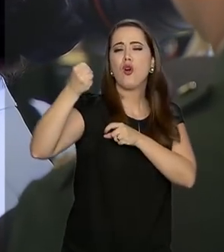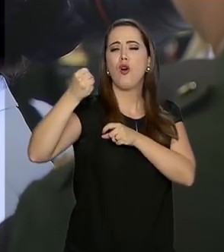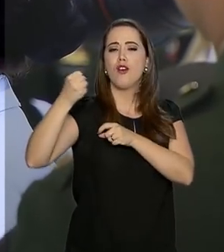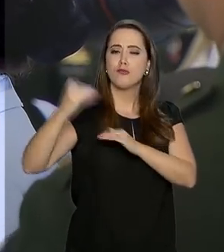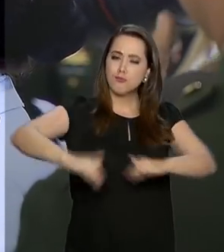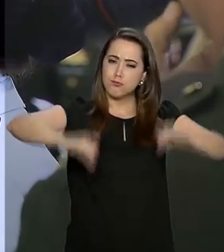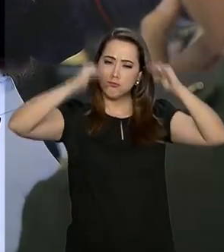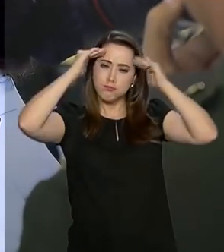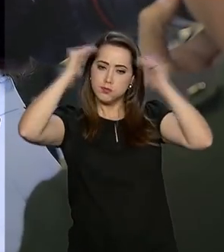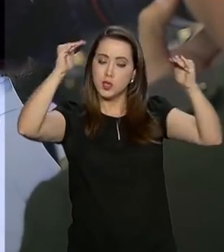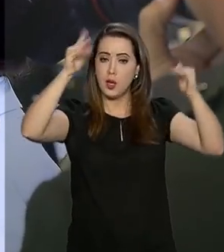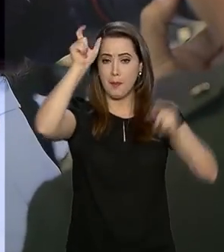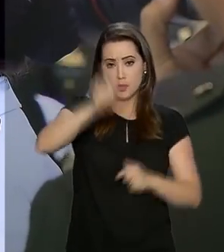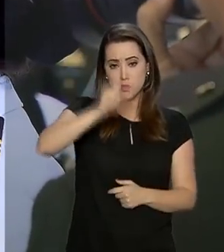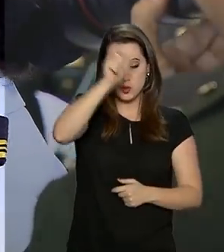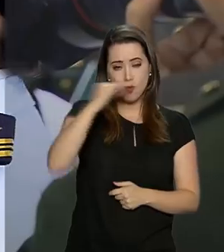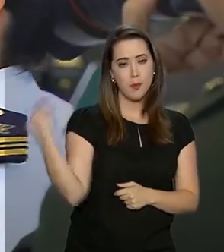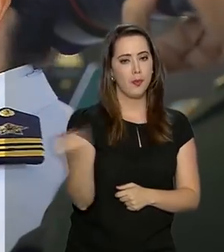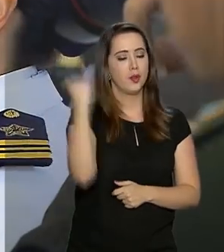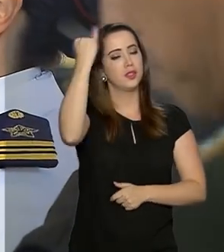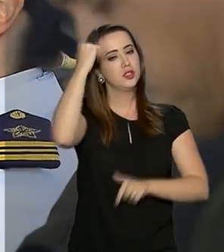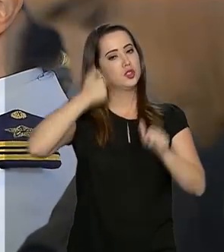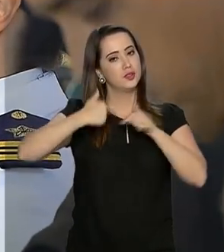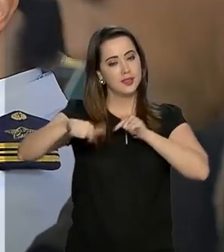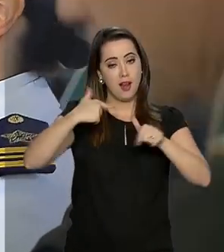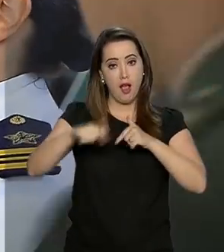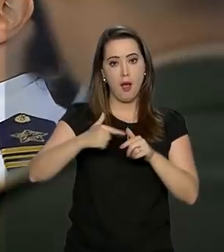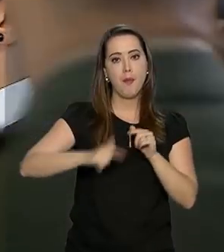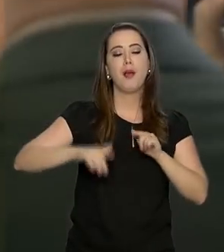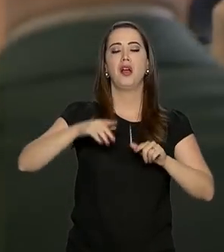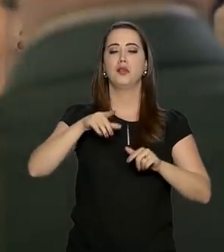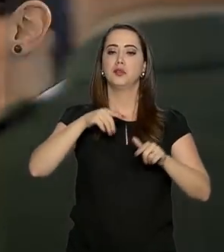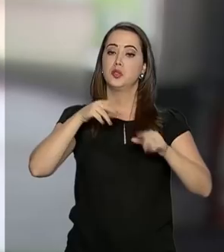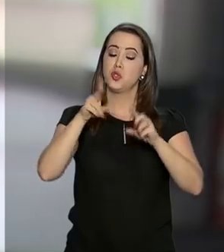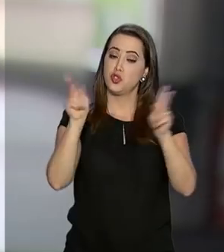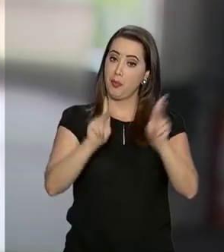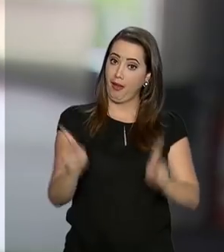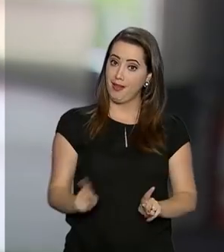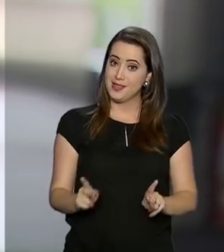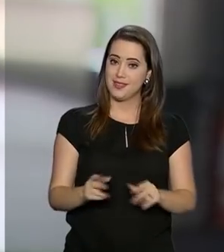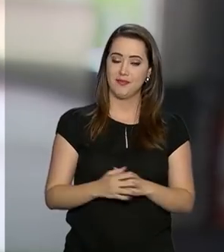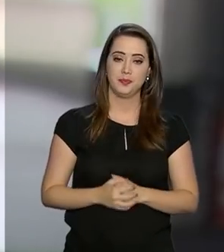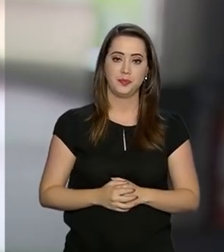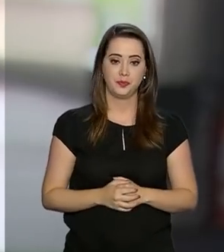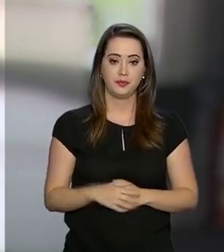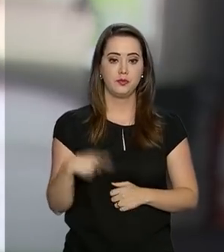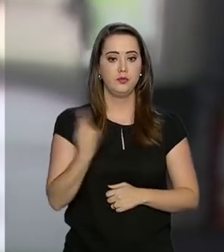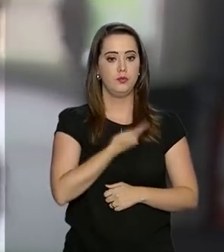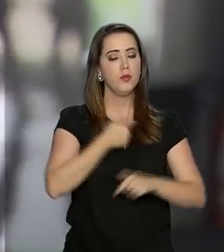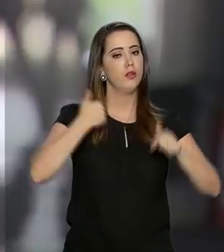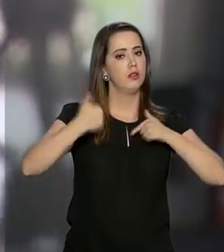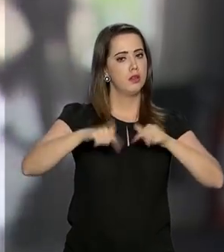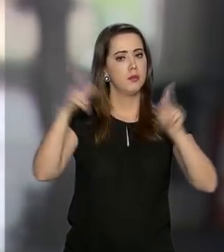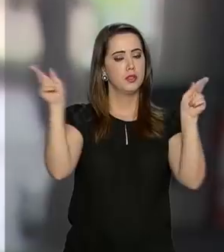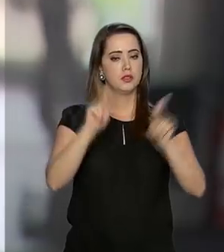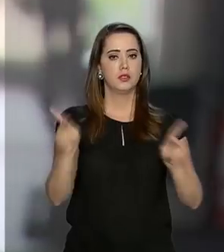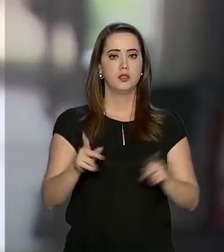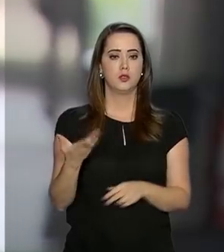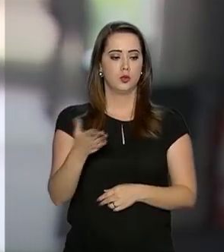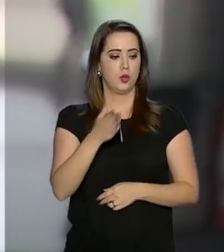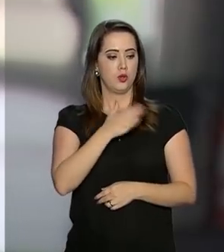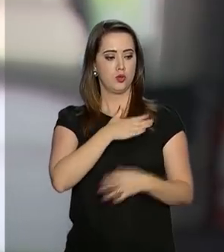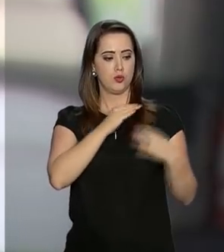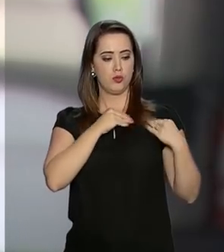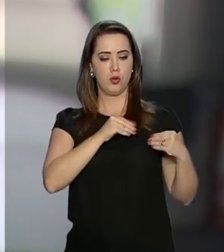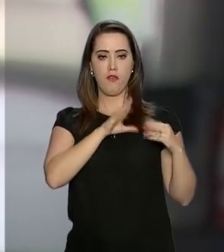uma honraria destinada a quem prestou relevantes serviços em missões de paz. Quando nós estamos em missão de paz, nosso uniforme tem a